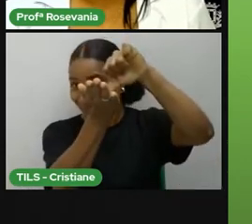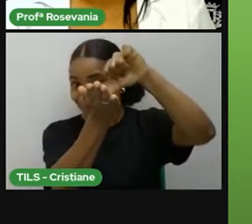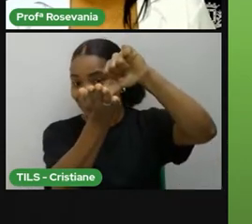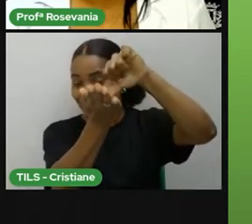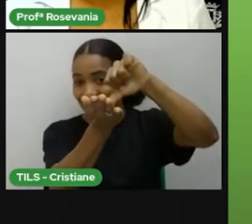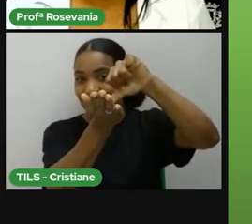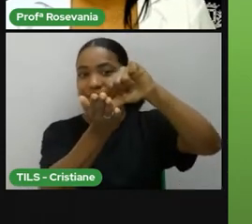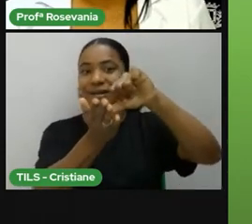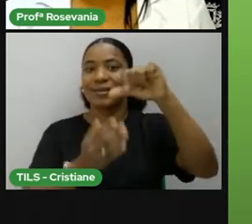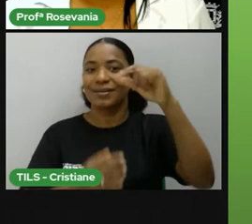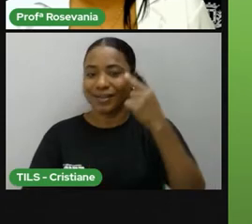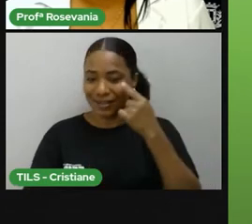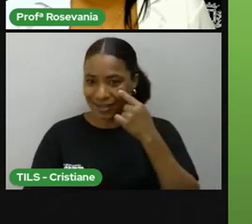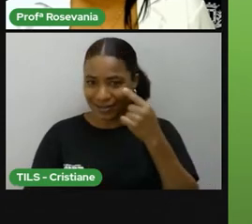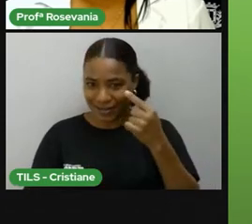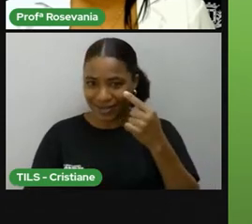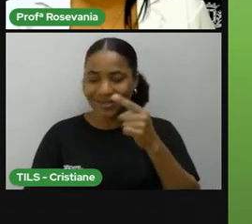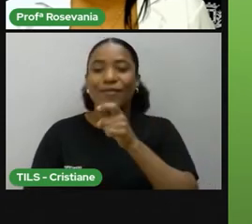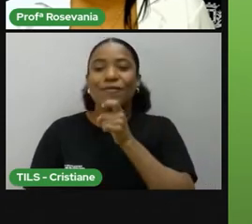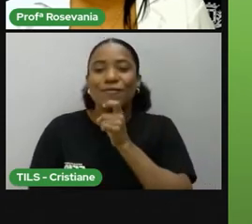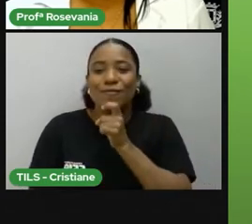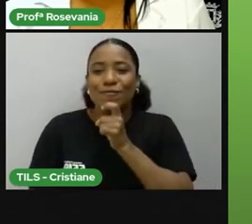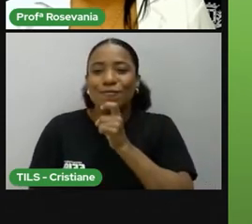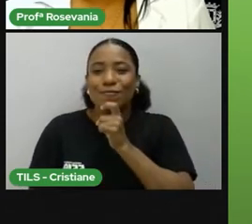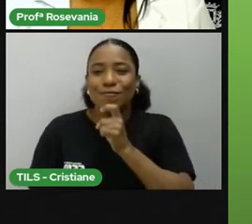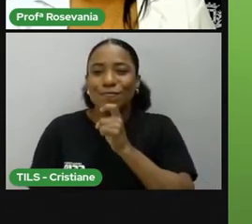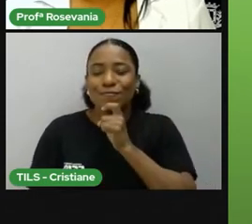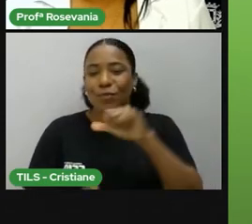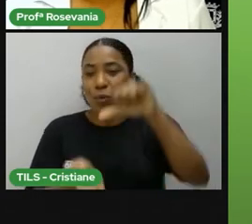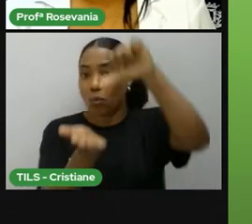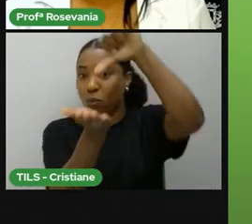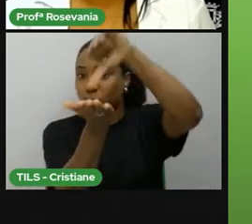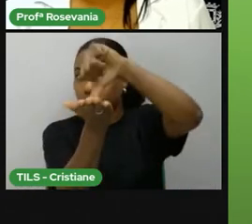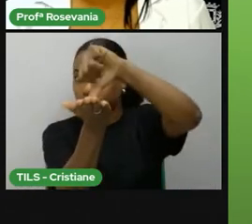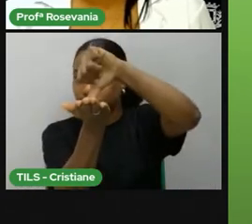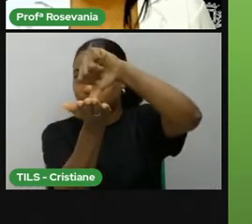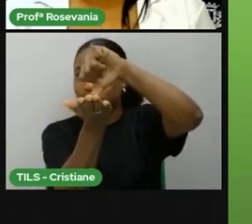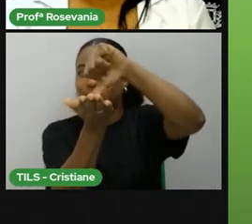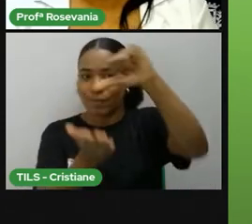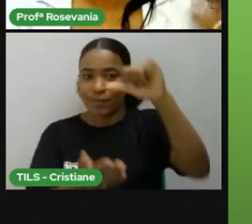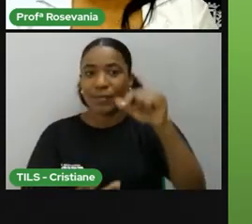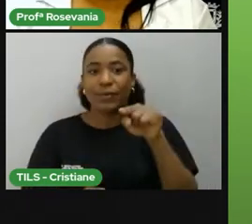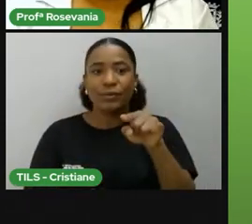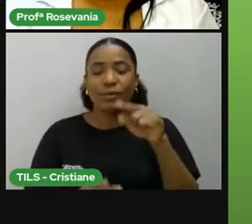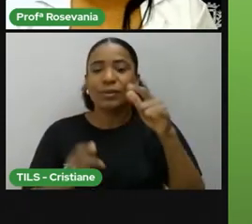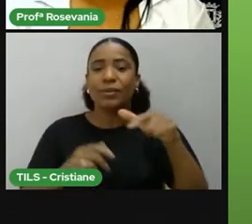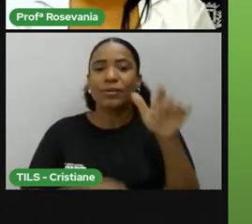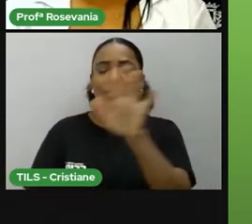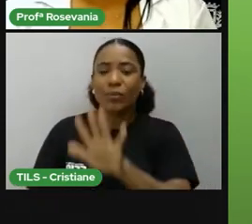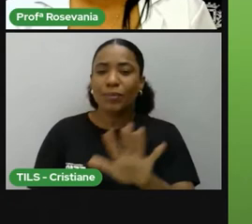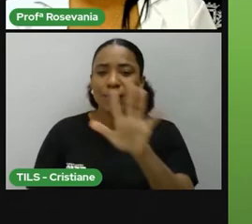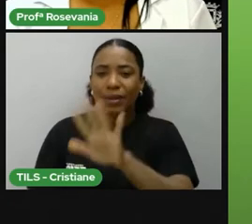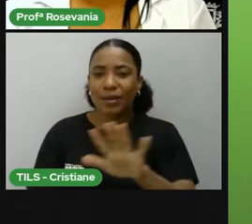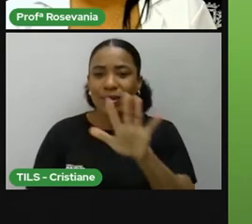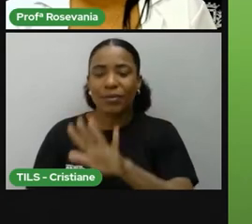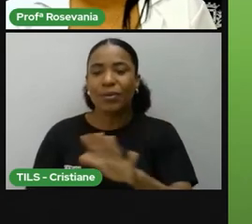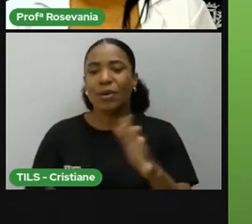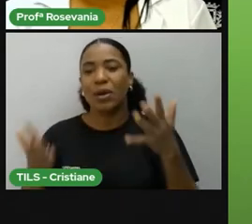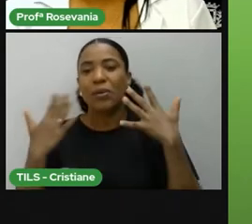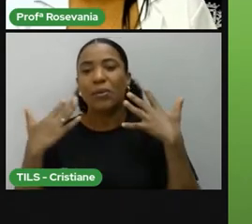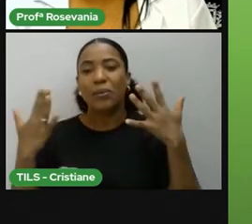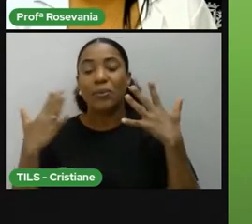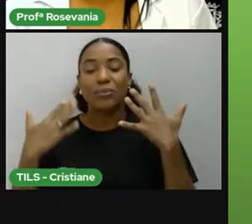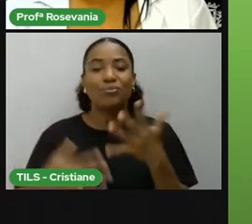vai dividir aquela parte, né, gelada que a gente tem aqui no planeta. E no meio ficou a zona temperada que a gente vai estudar depois. Então, essa é a